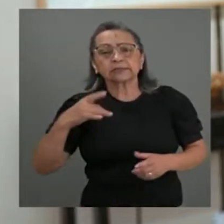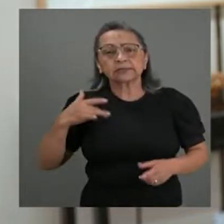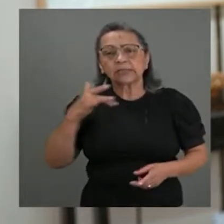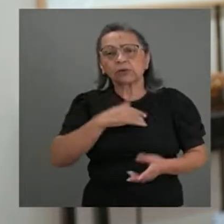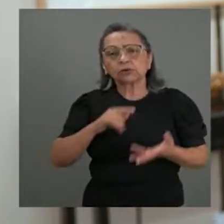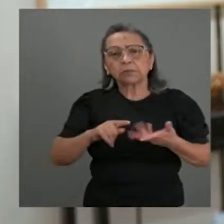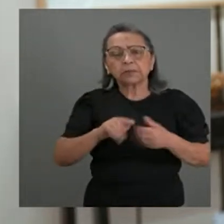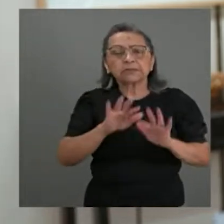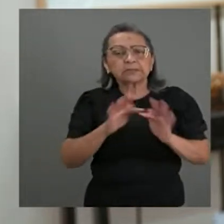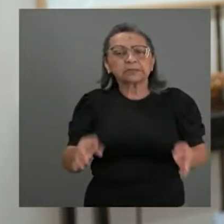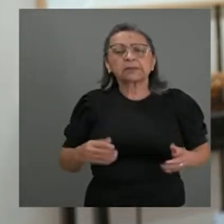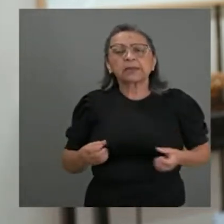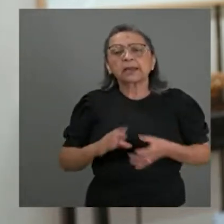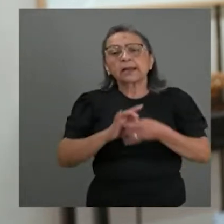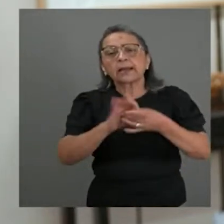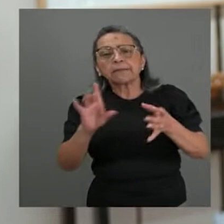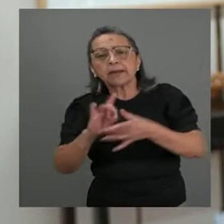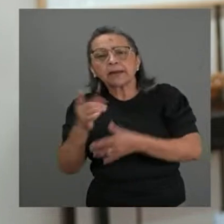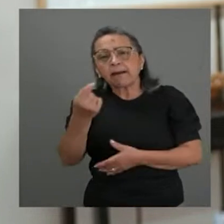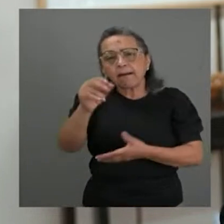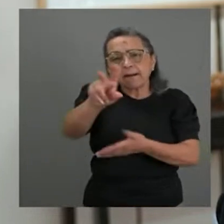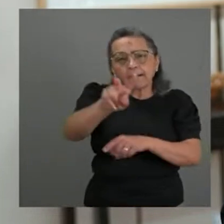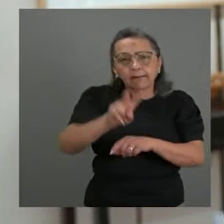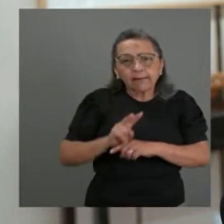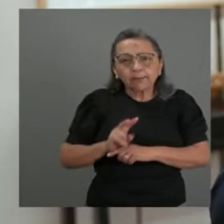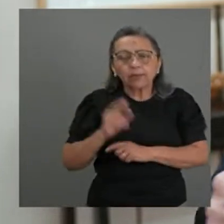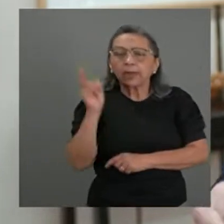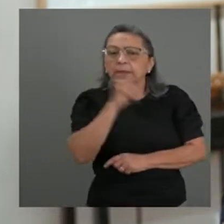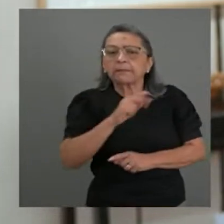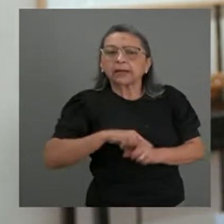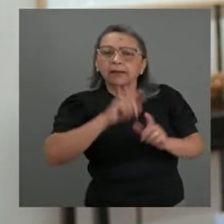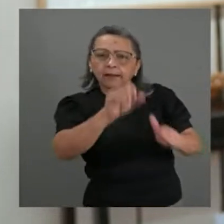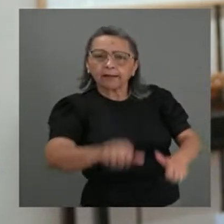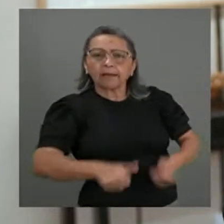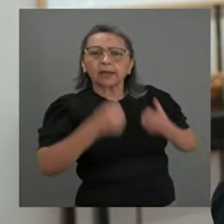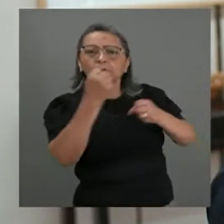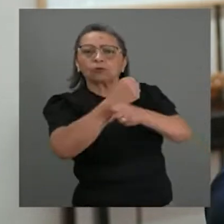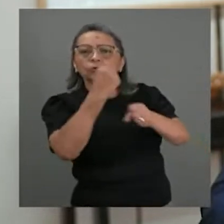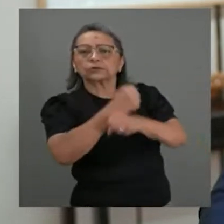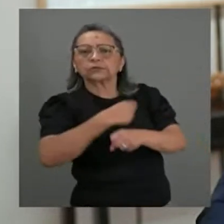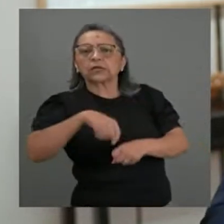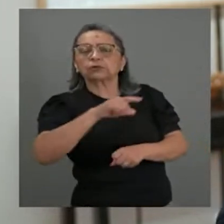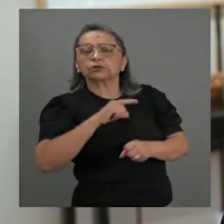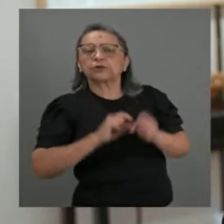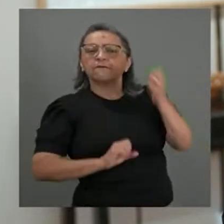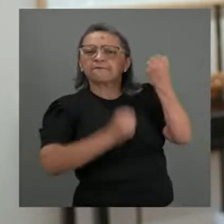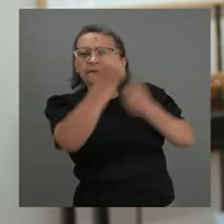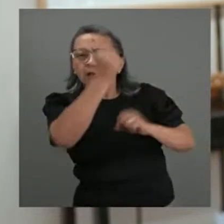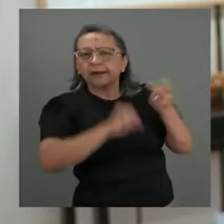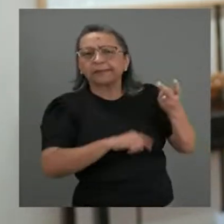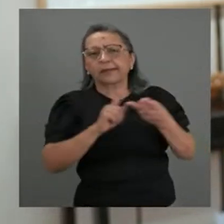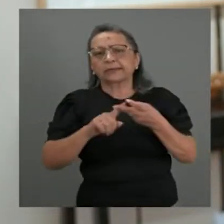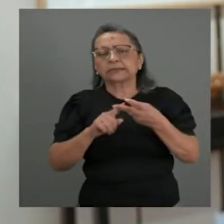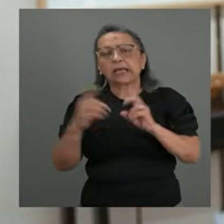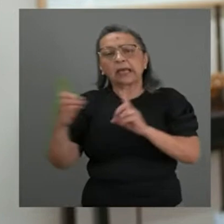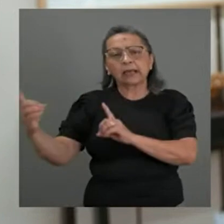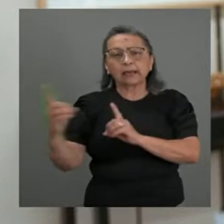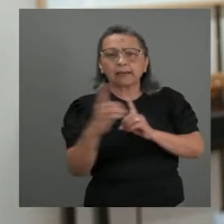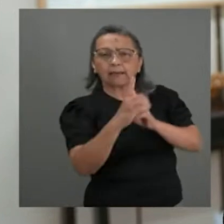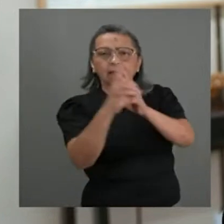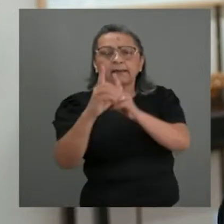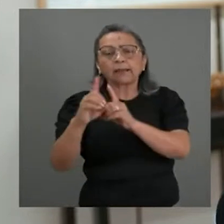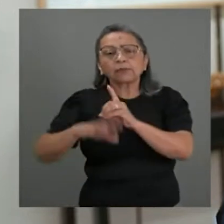liberação de créditos emergenciais para reconstrução de fábricas, atendimento à